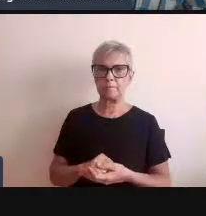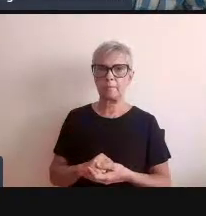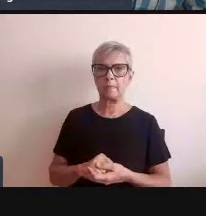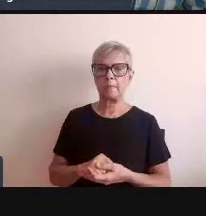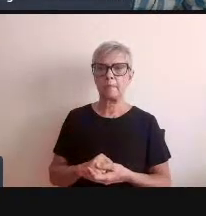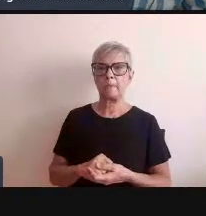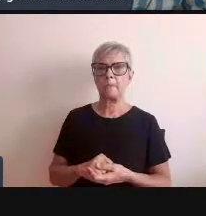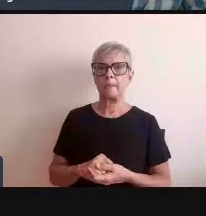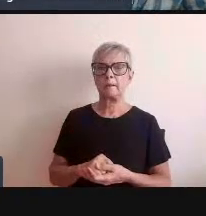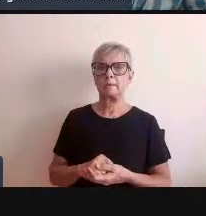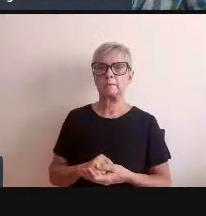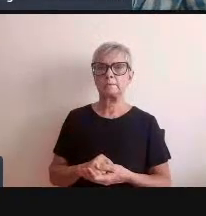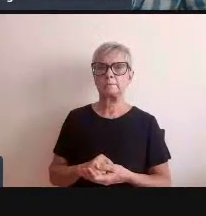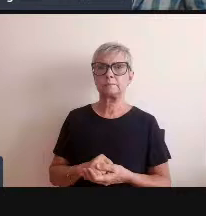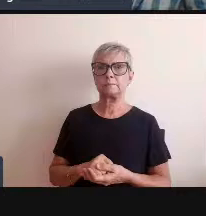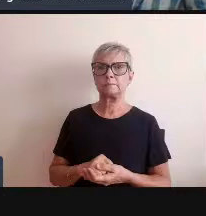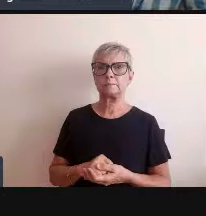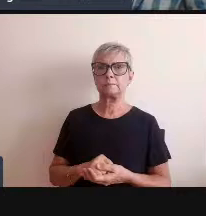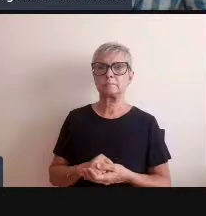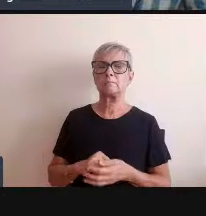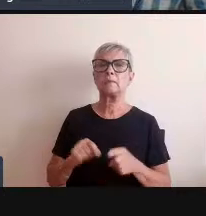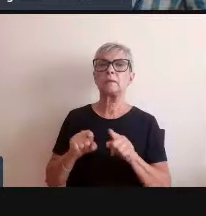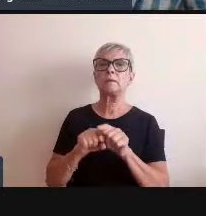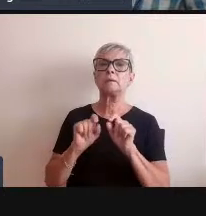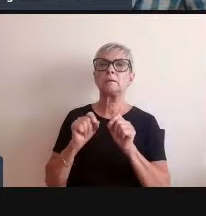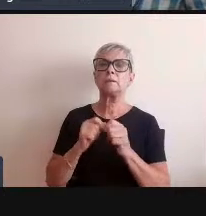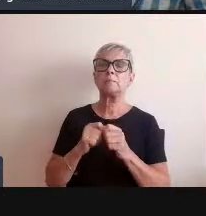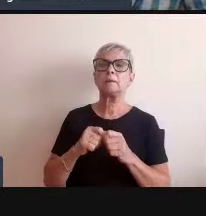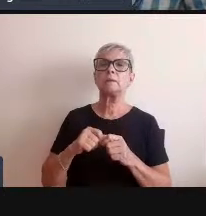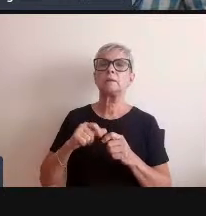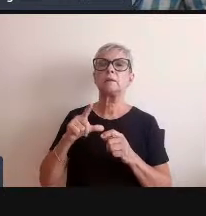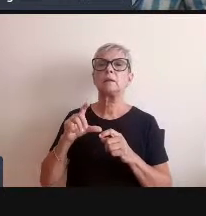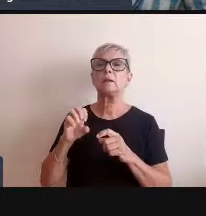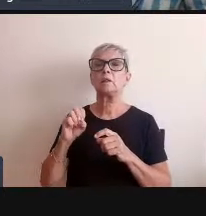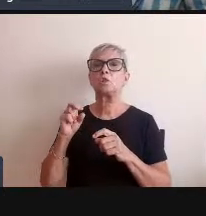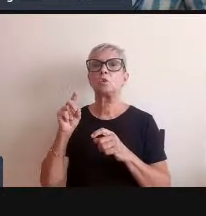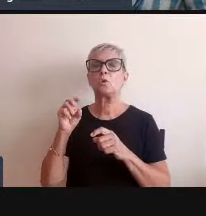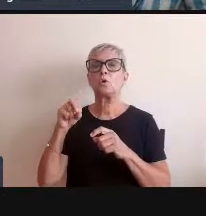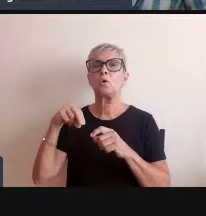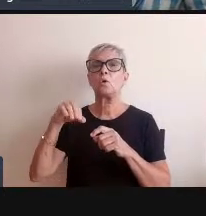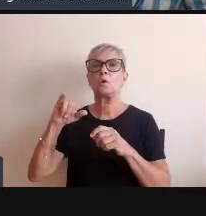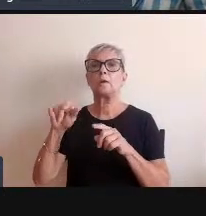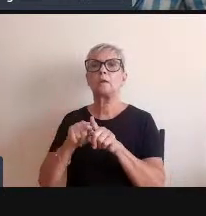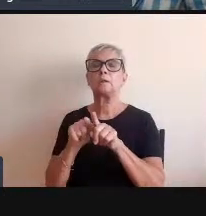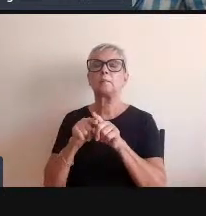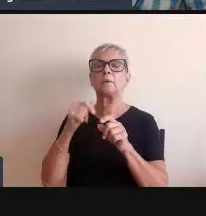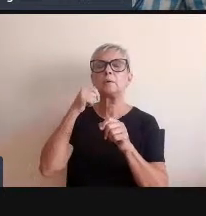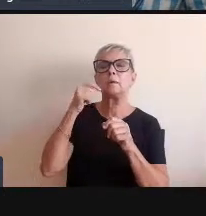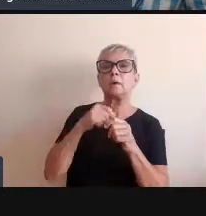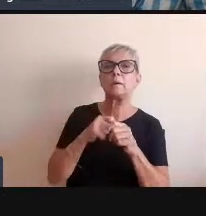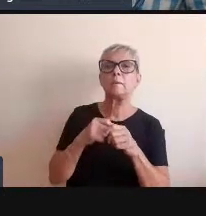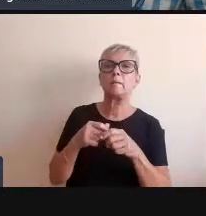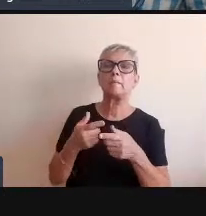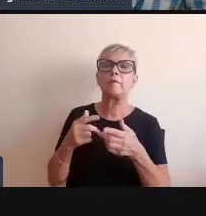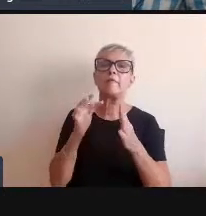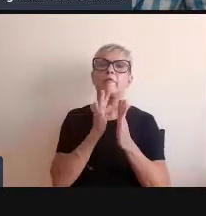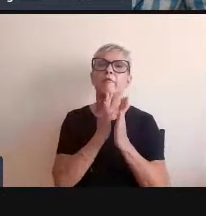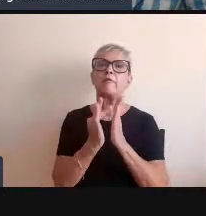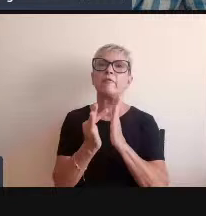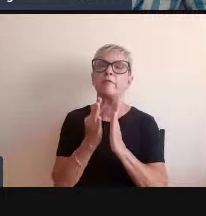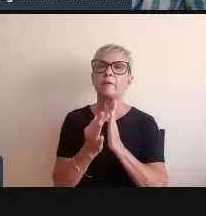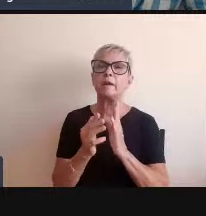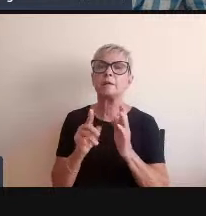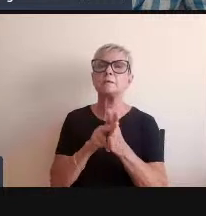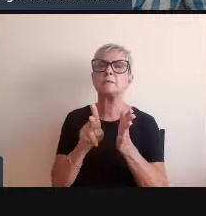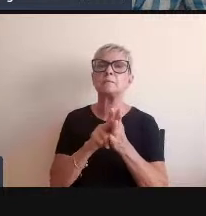a Tiffin Taylor que é da Letônia ela pega uma frase da Linda Lorne